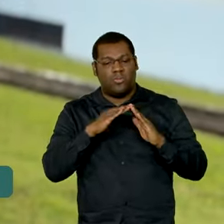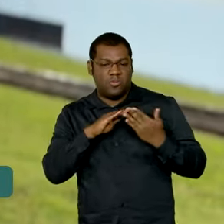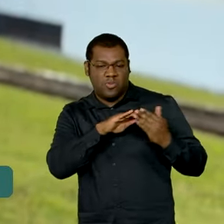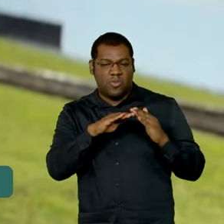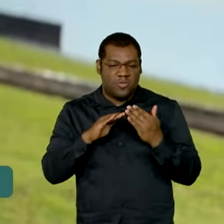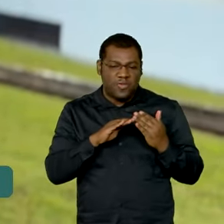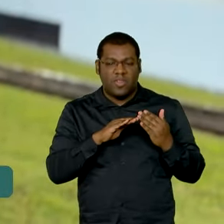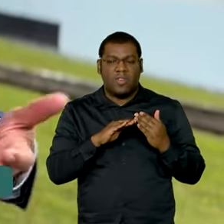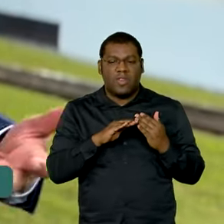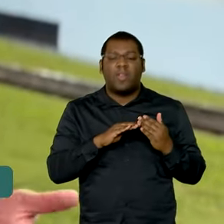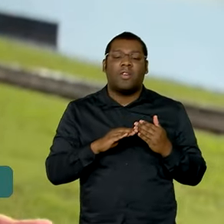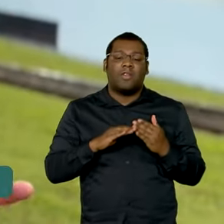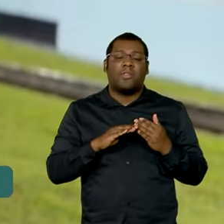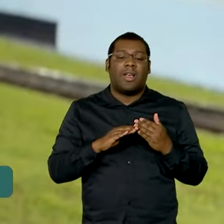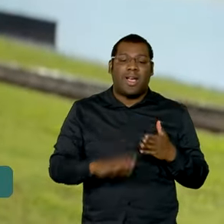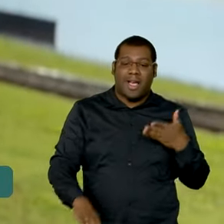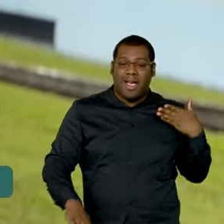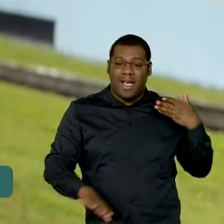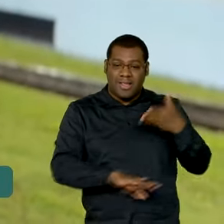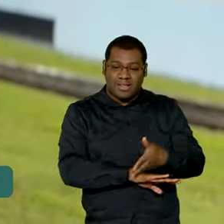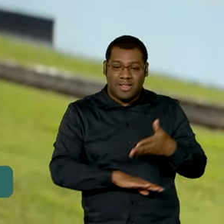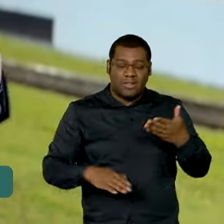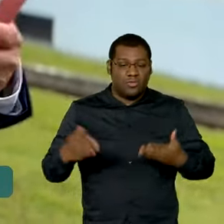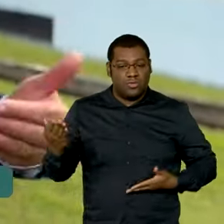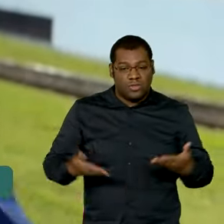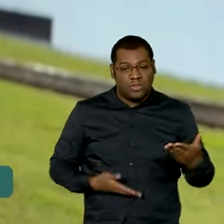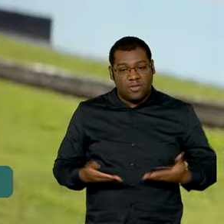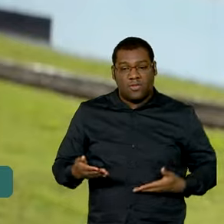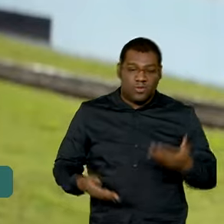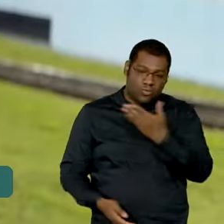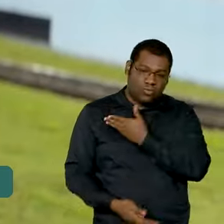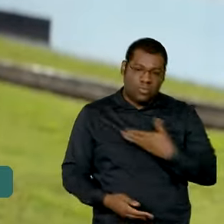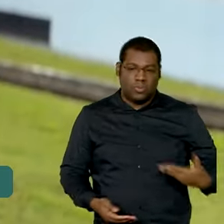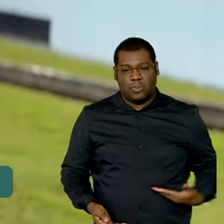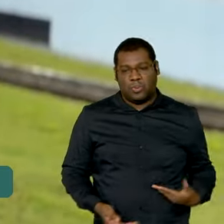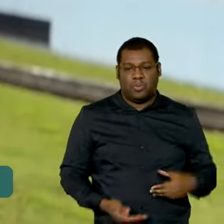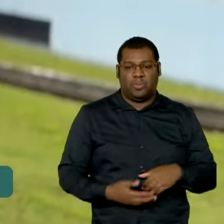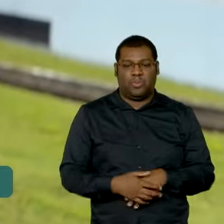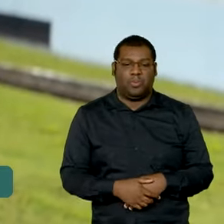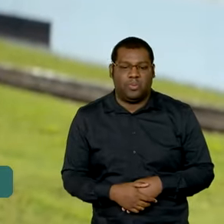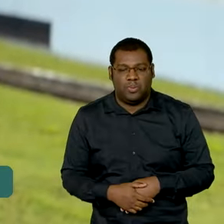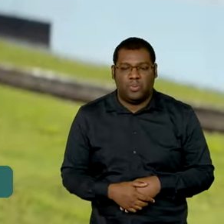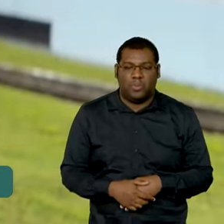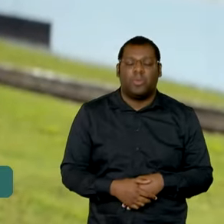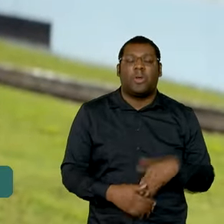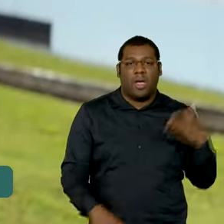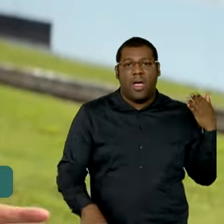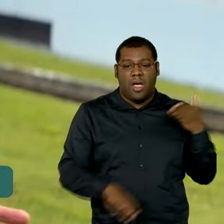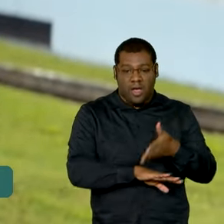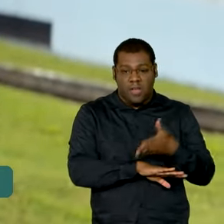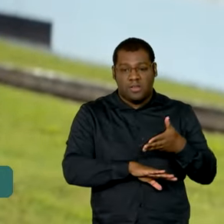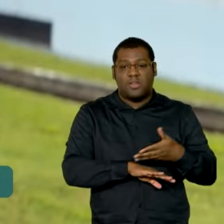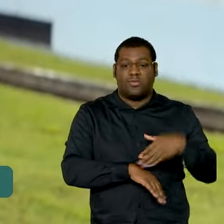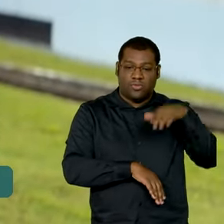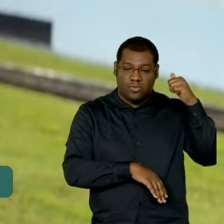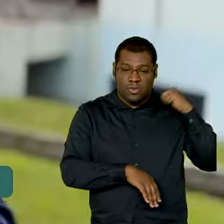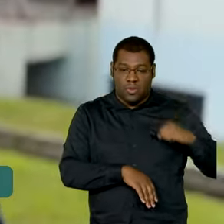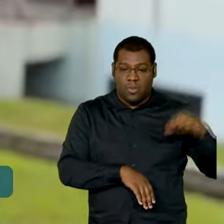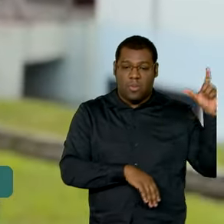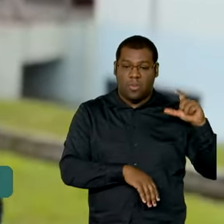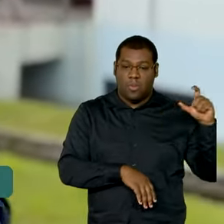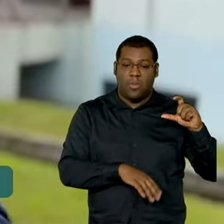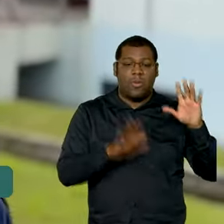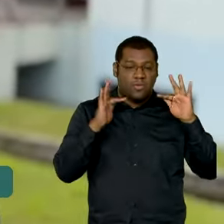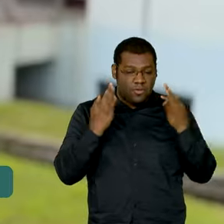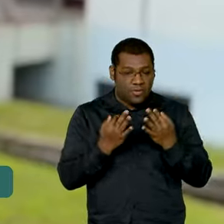para um CRAS, onde ali faz o cadastramento e acessa não só o Bolsa Família, mas vários outros programas.